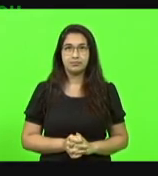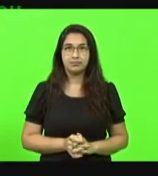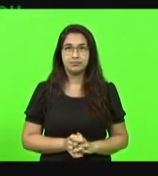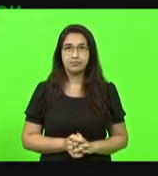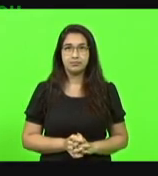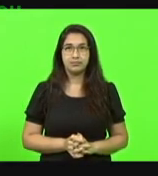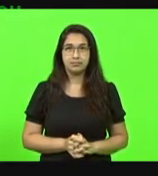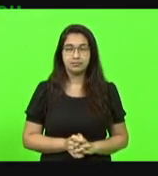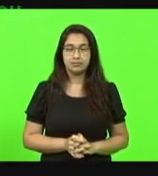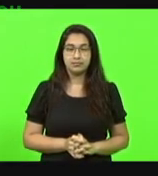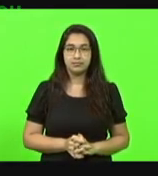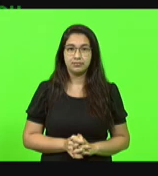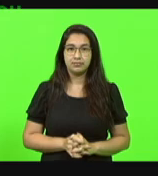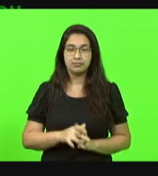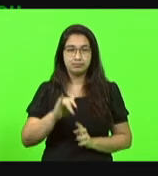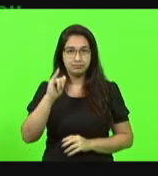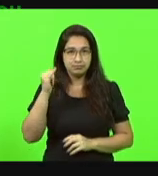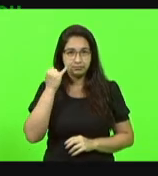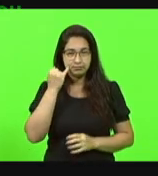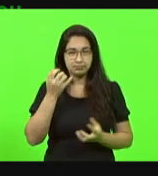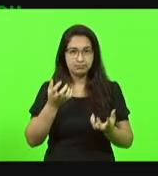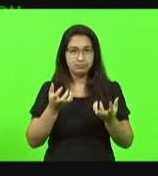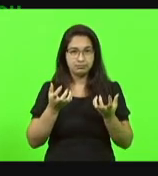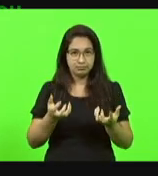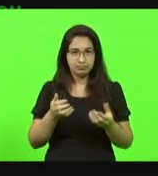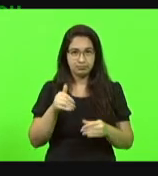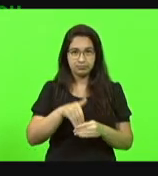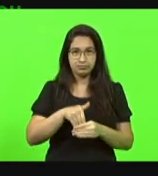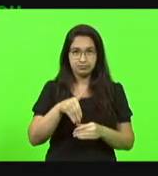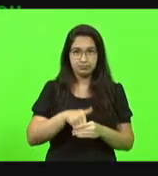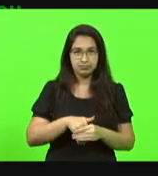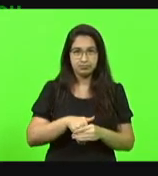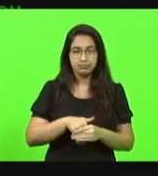Deputado Gessé Lopes, vossa excelência, quer exercer seu direito de voto?